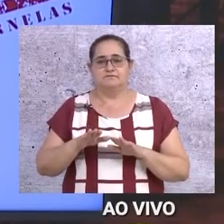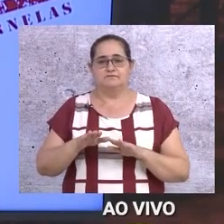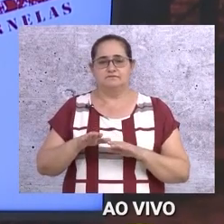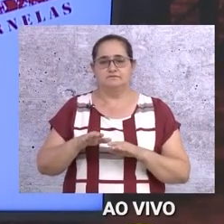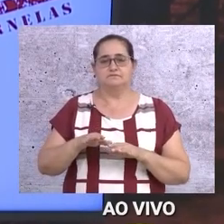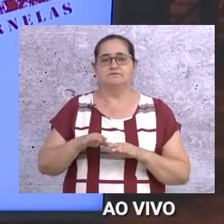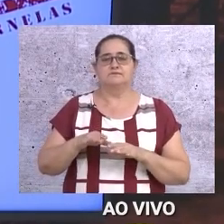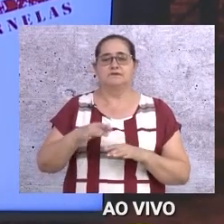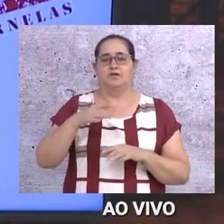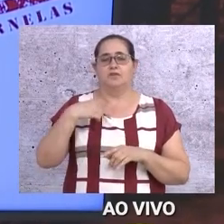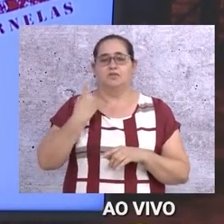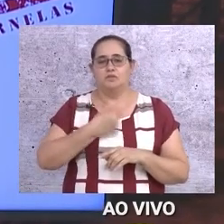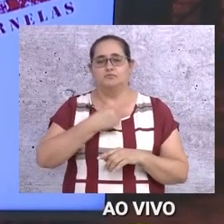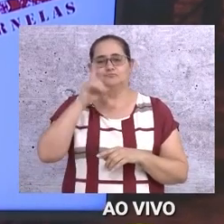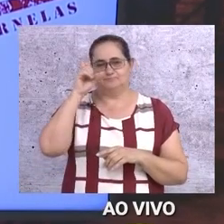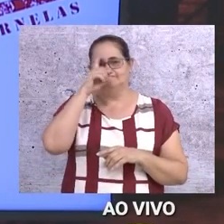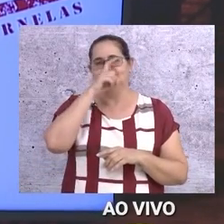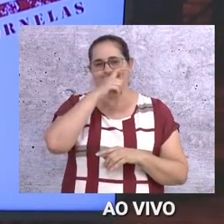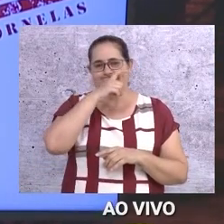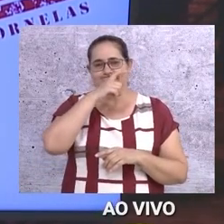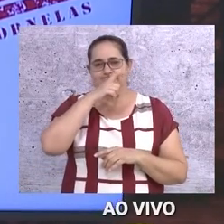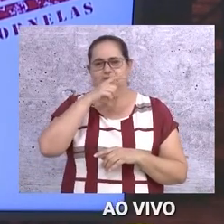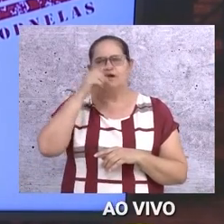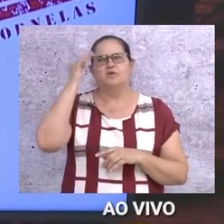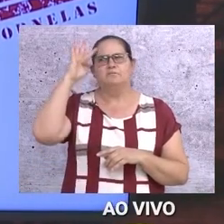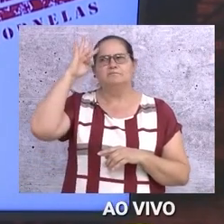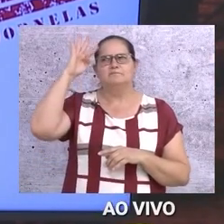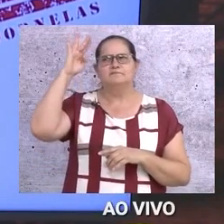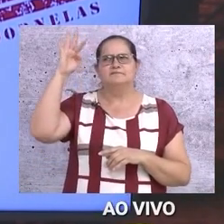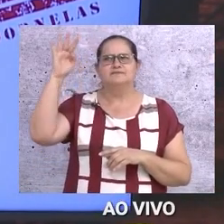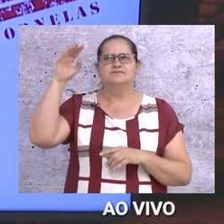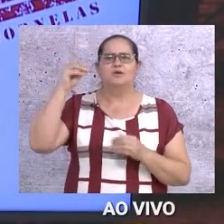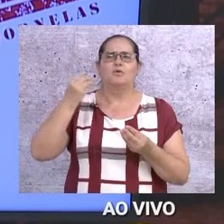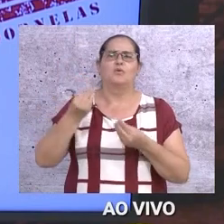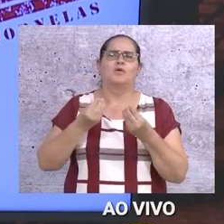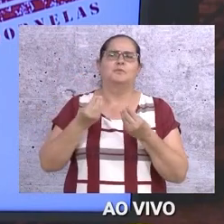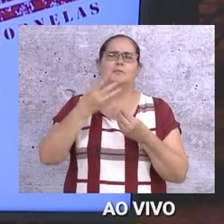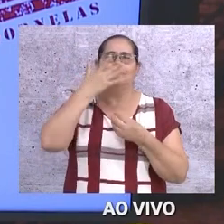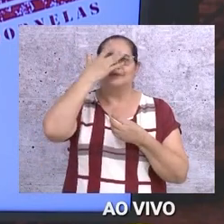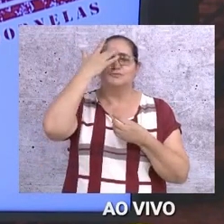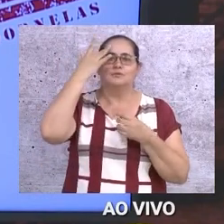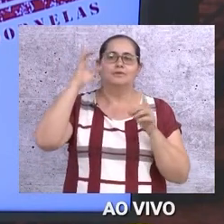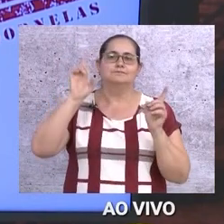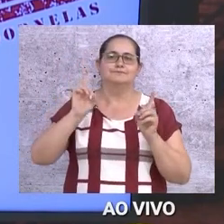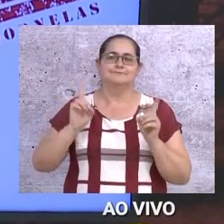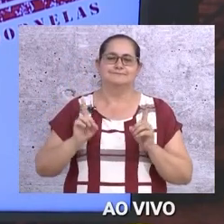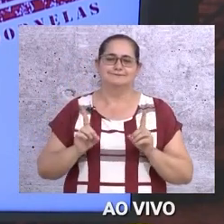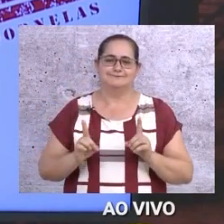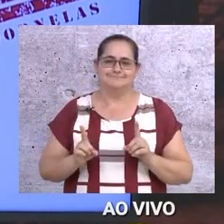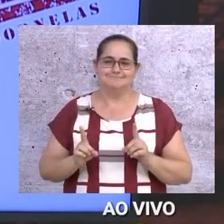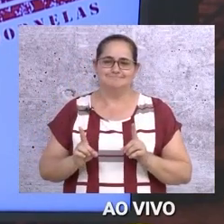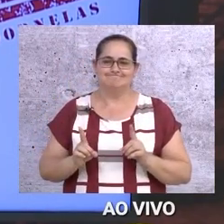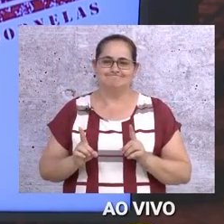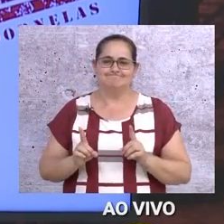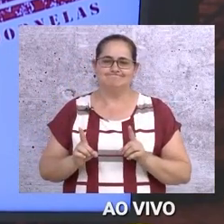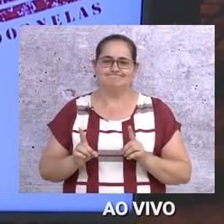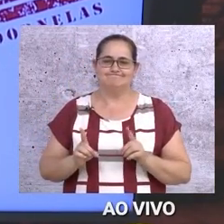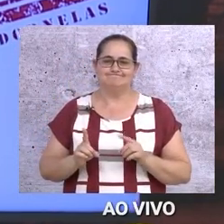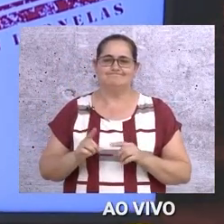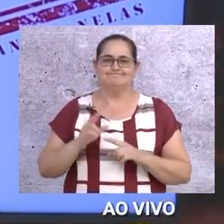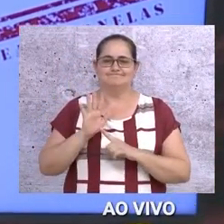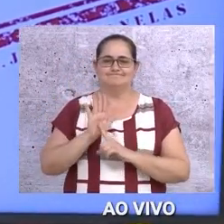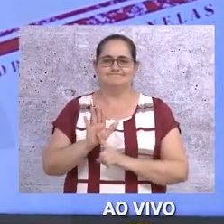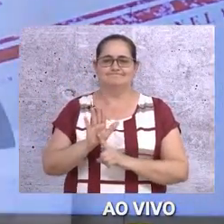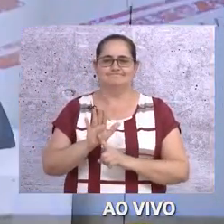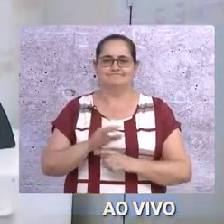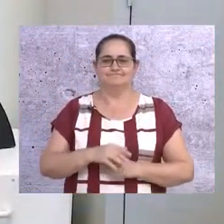Geralmente, nós já temos dificuldade. Nós. Agora imagina quem tem alguma limitação. Roda o